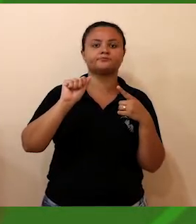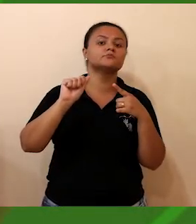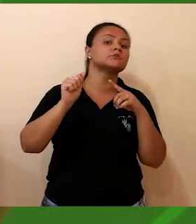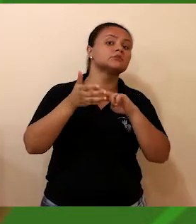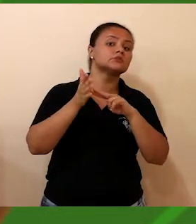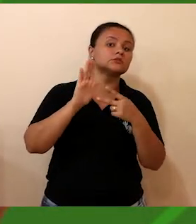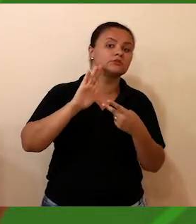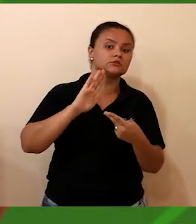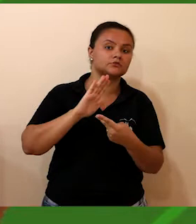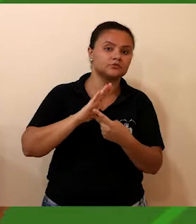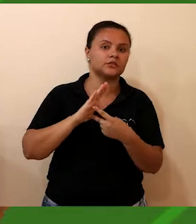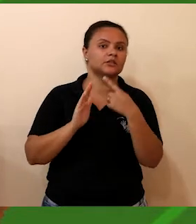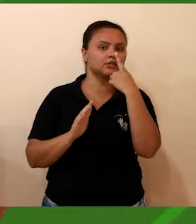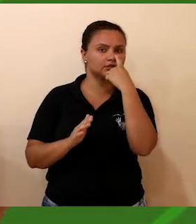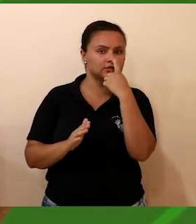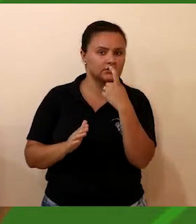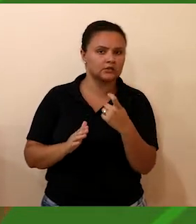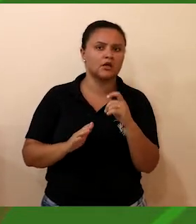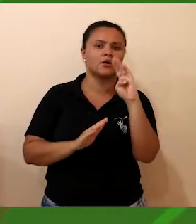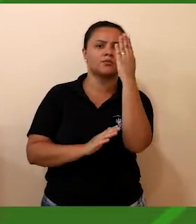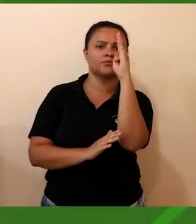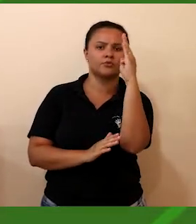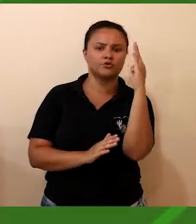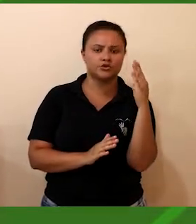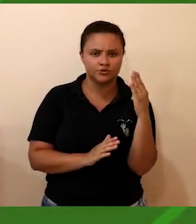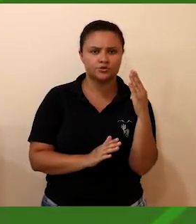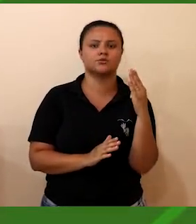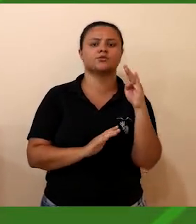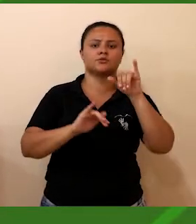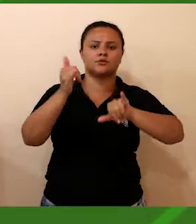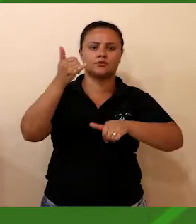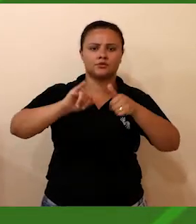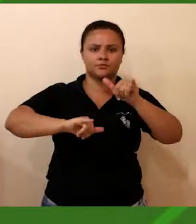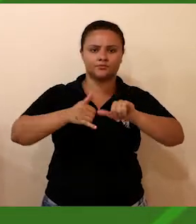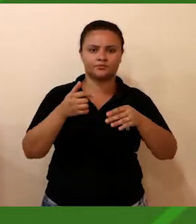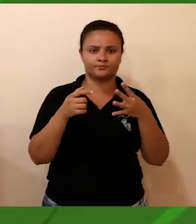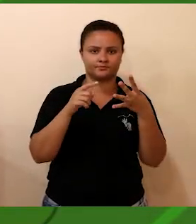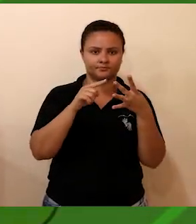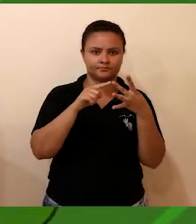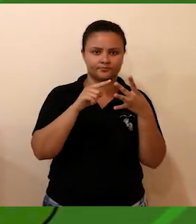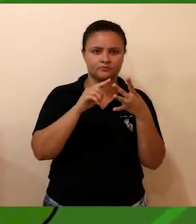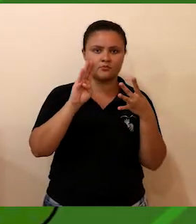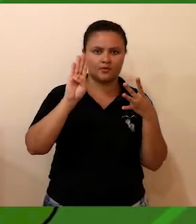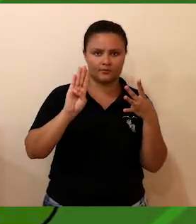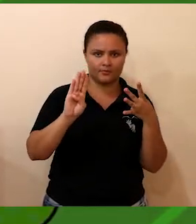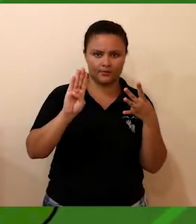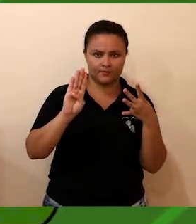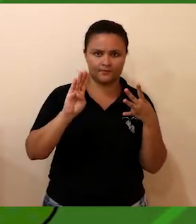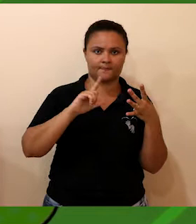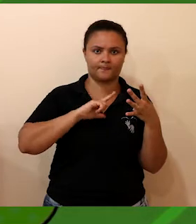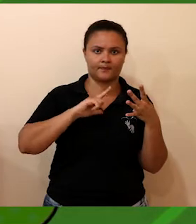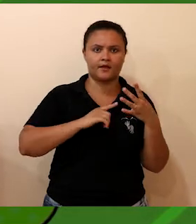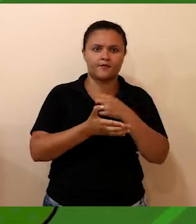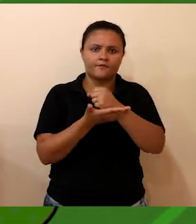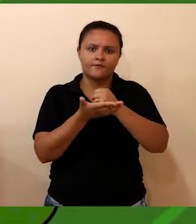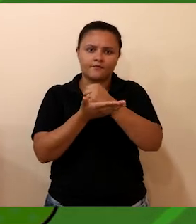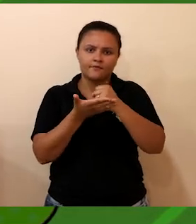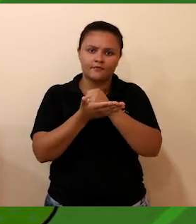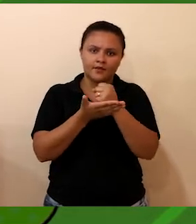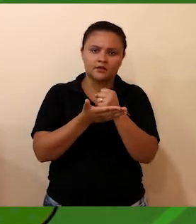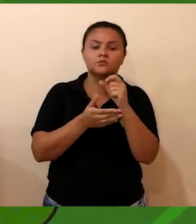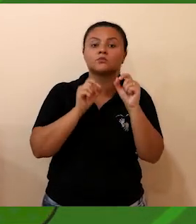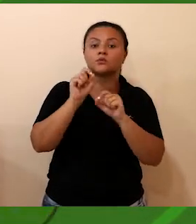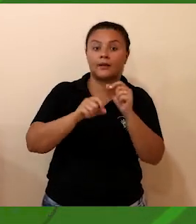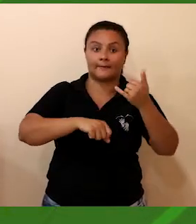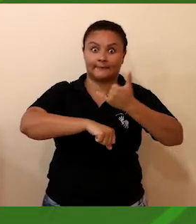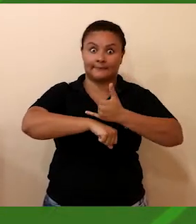que são resíduos biológicos e químicos. Grupo B, são os resíduos químicos farmacêuticos. Dentre eles, são os metais